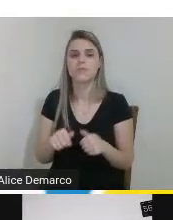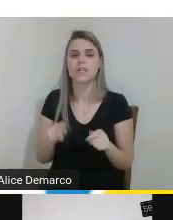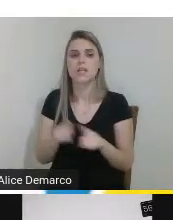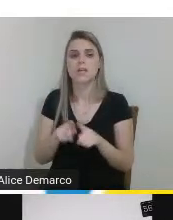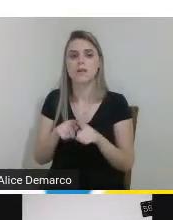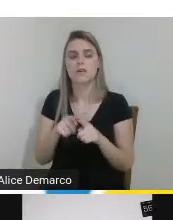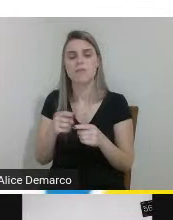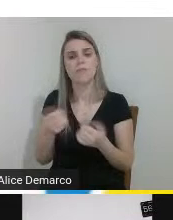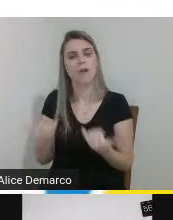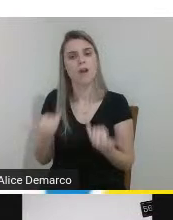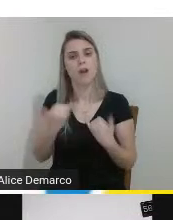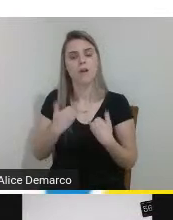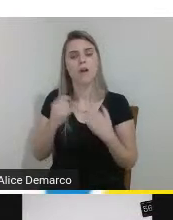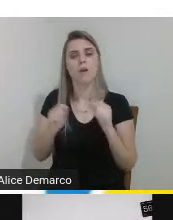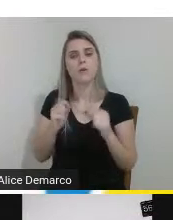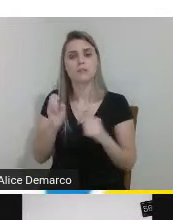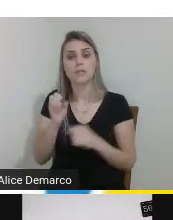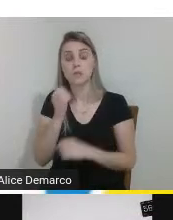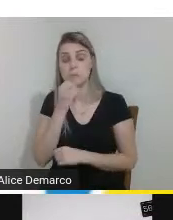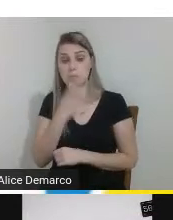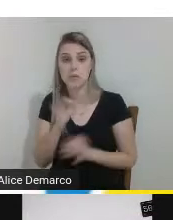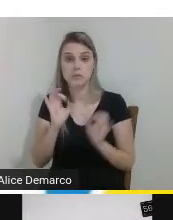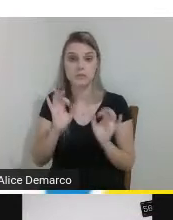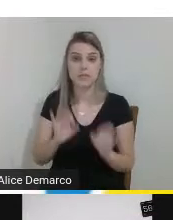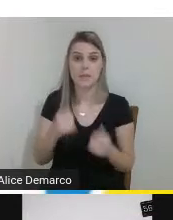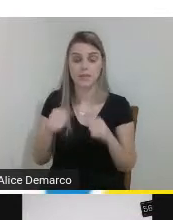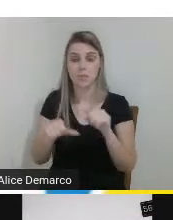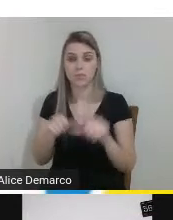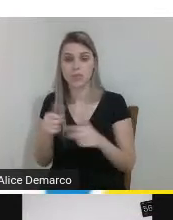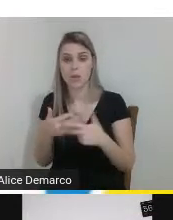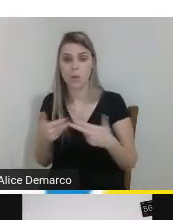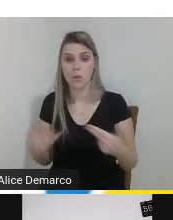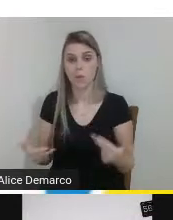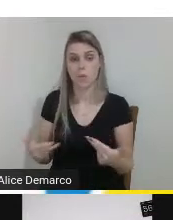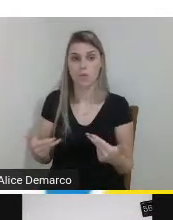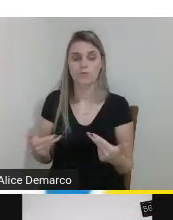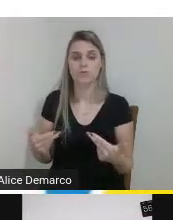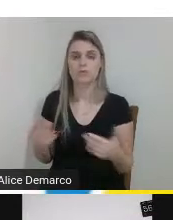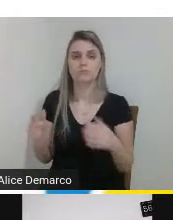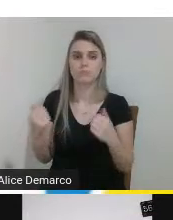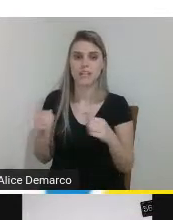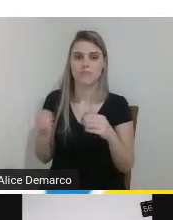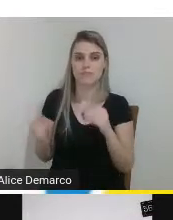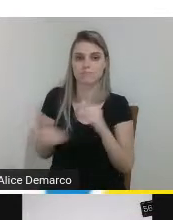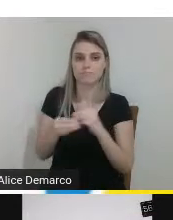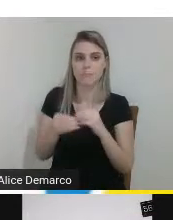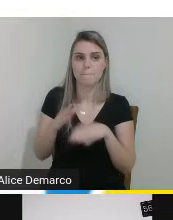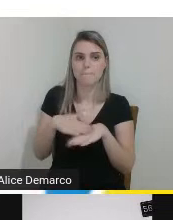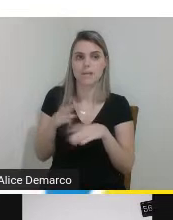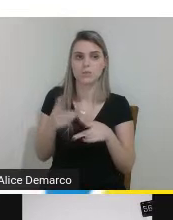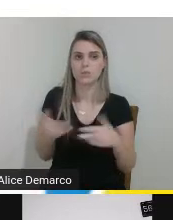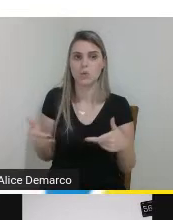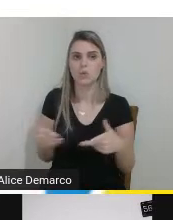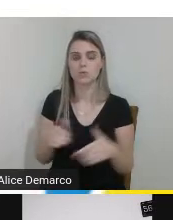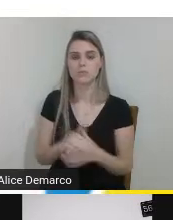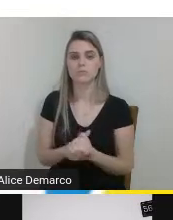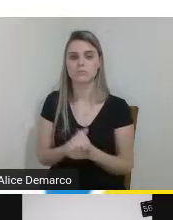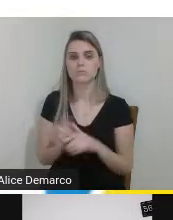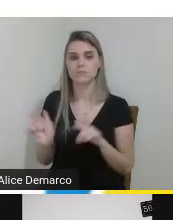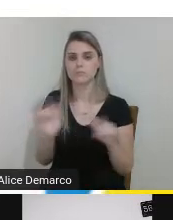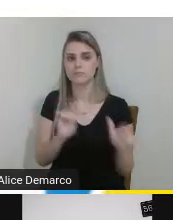um feedback uma revisão se estava tudo certo se precisava mudar alguma coisa adicionar algo próximo